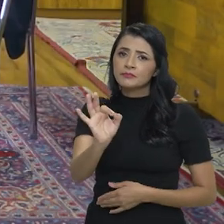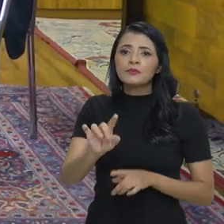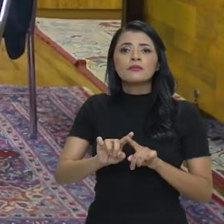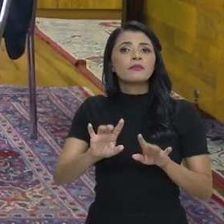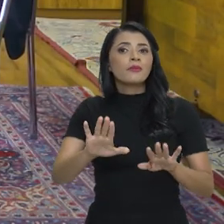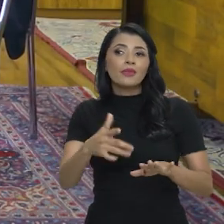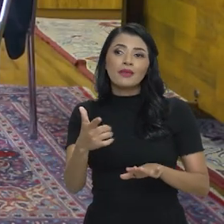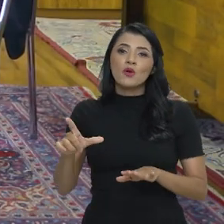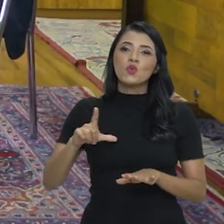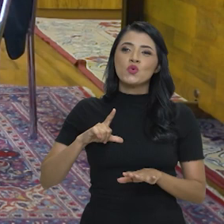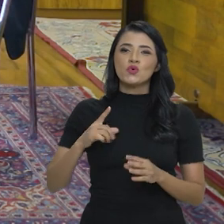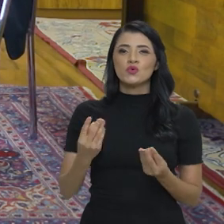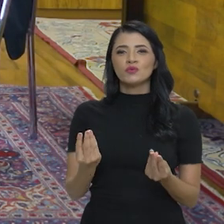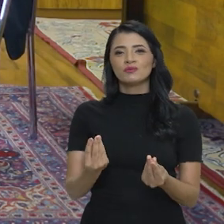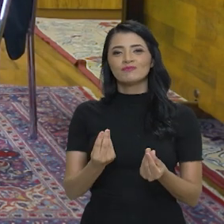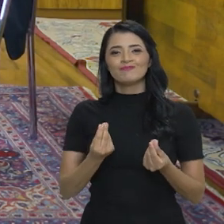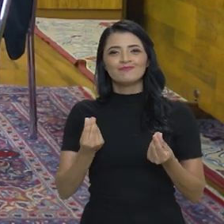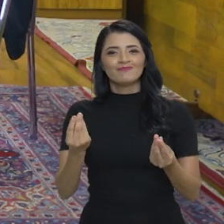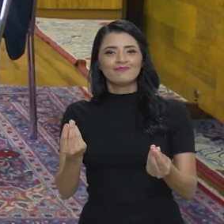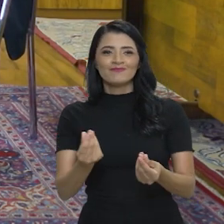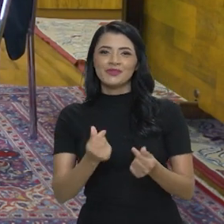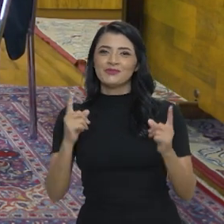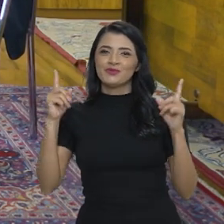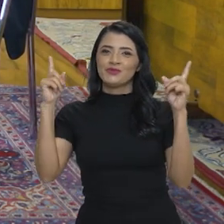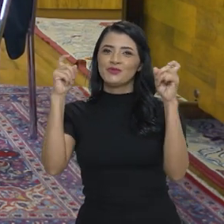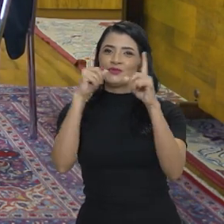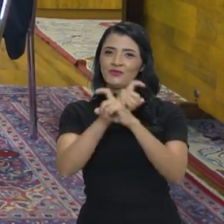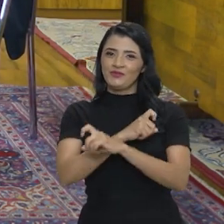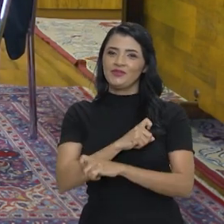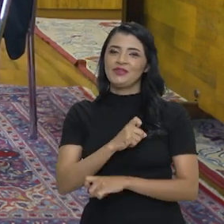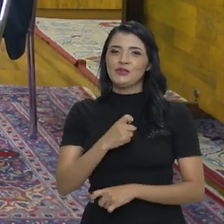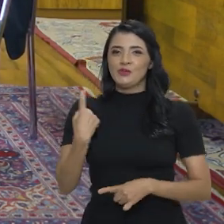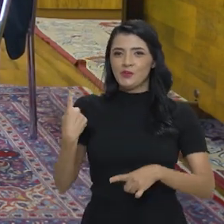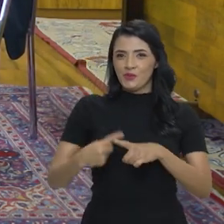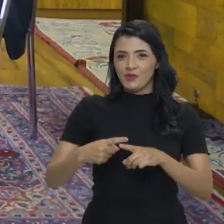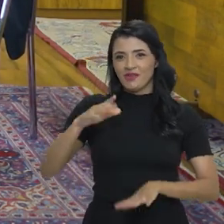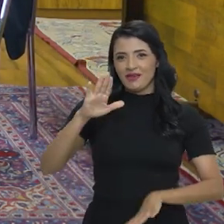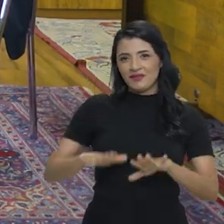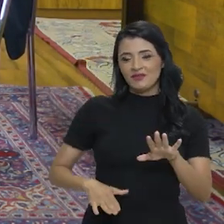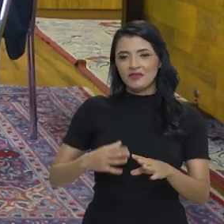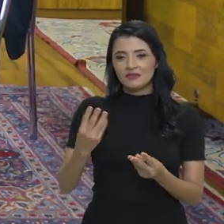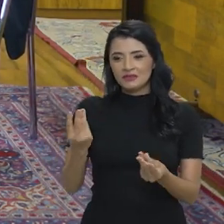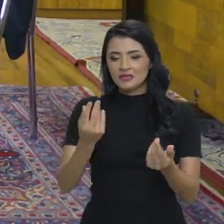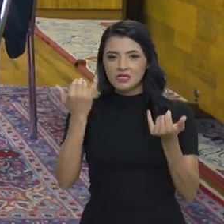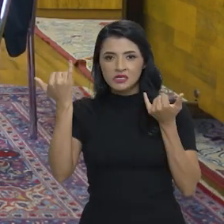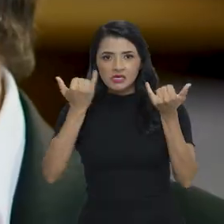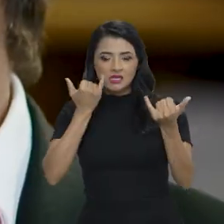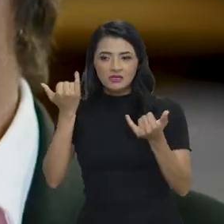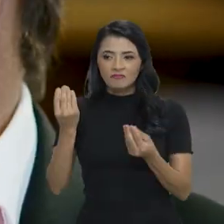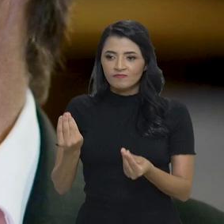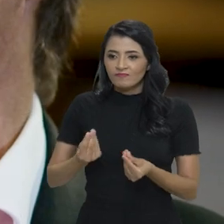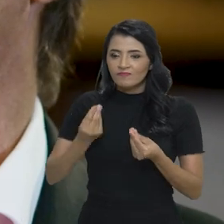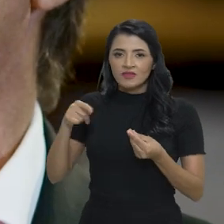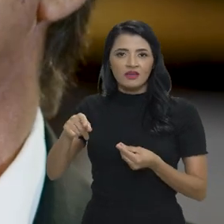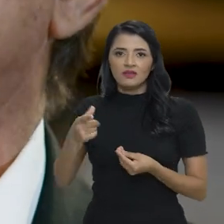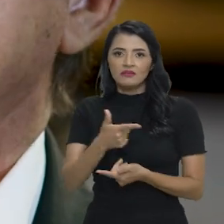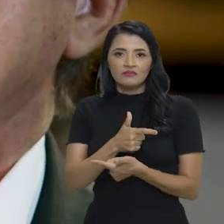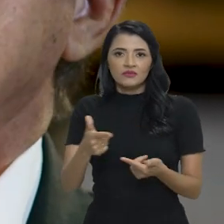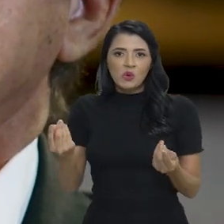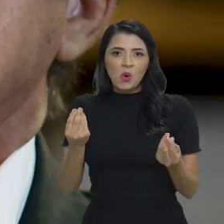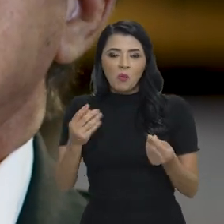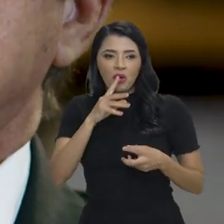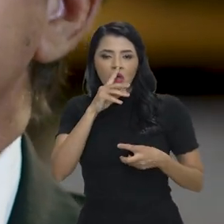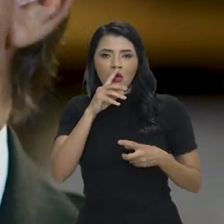Exatamente. Mas aí é uma situação mais complicada, eu diria, porque, às vezes, a fragilidade, a tamanha que ele